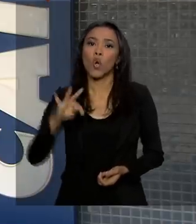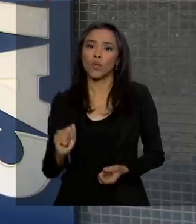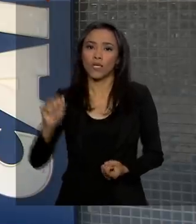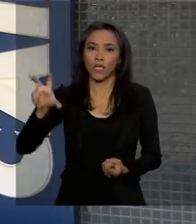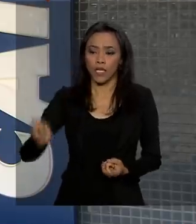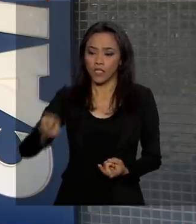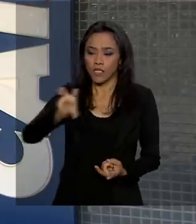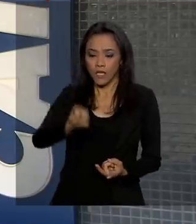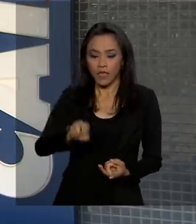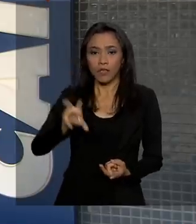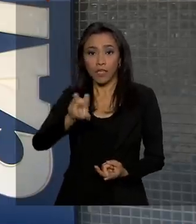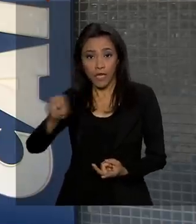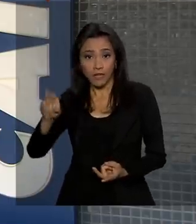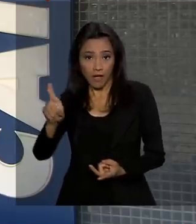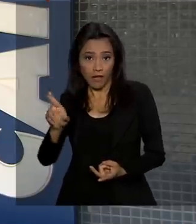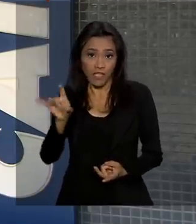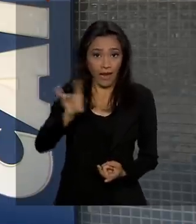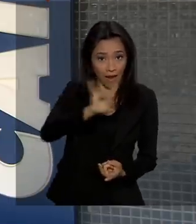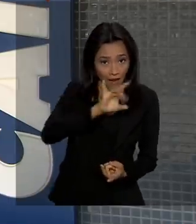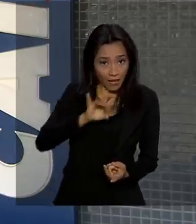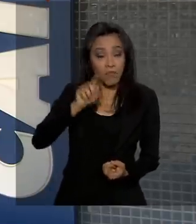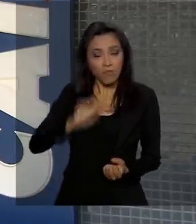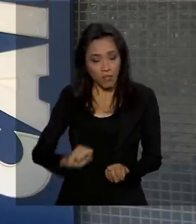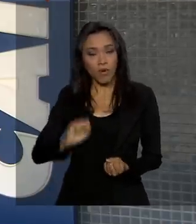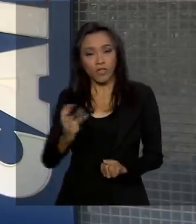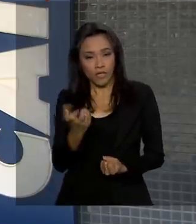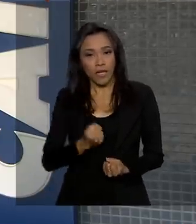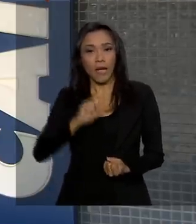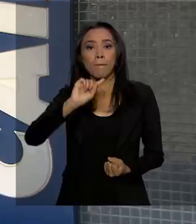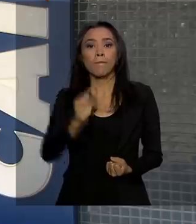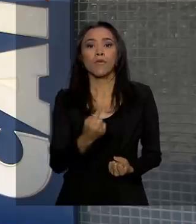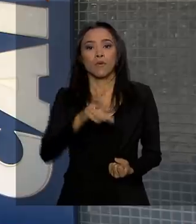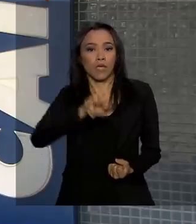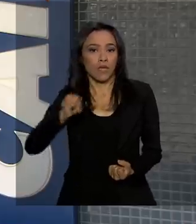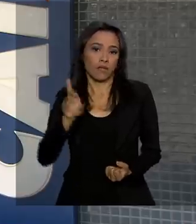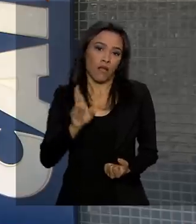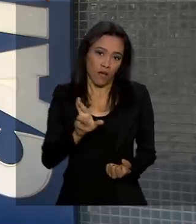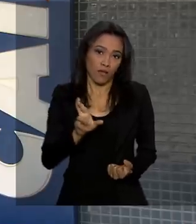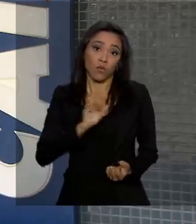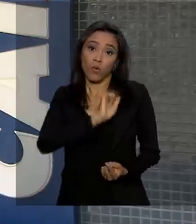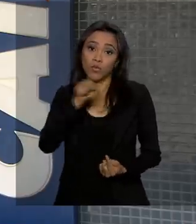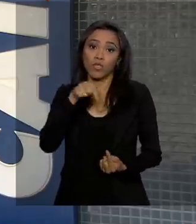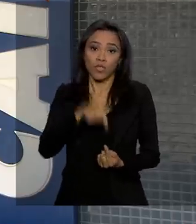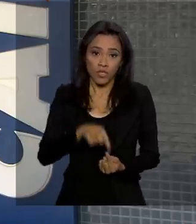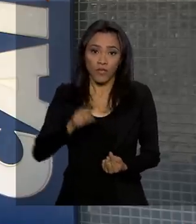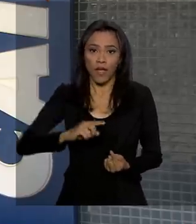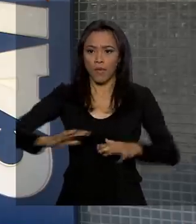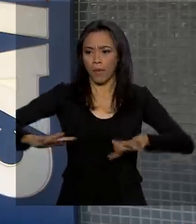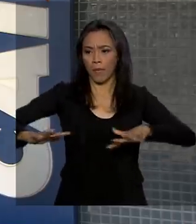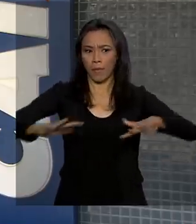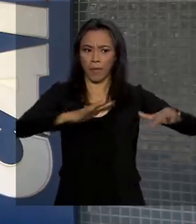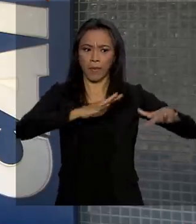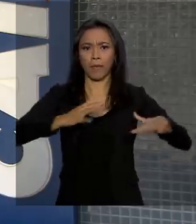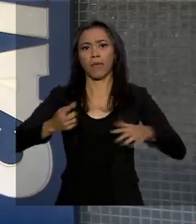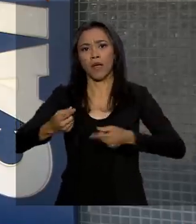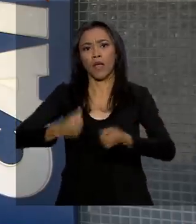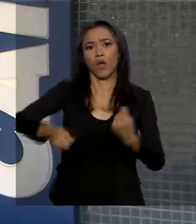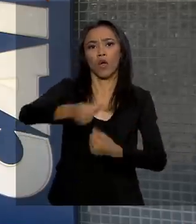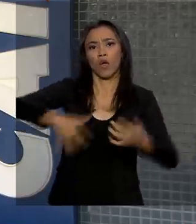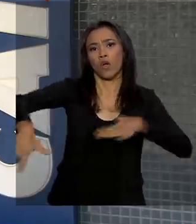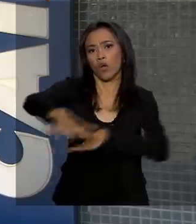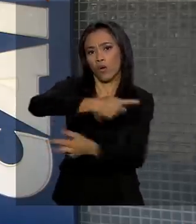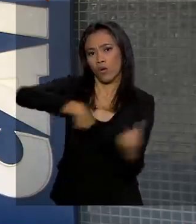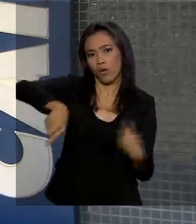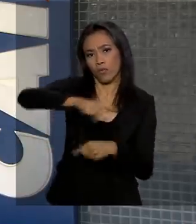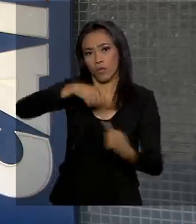cada uma delas, poderá retirar 1.500 reais. A ideia é movimentar e aquecer a economia do país. A